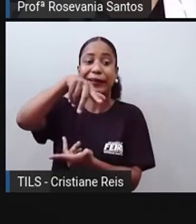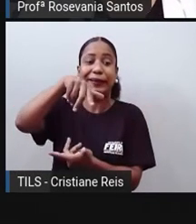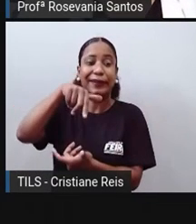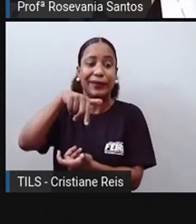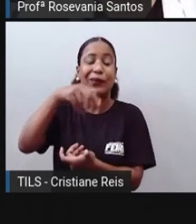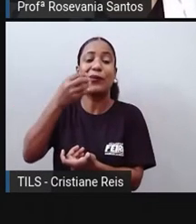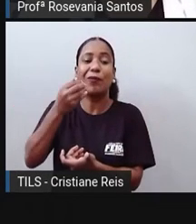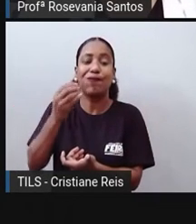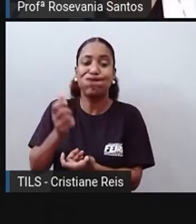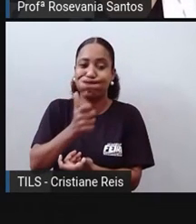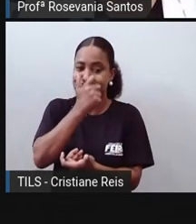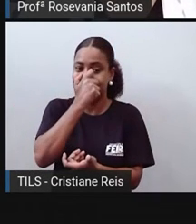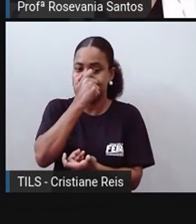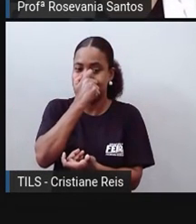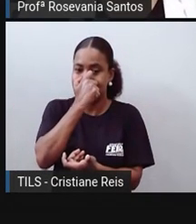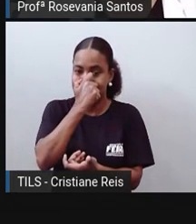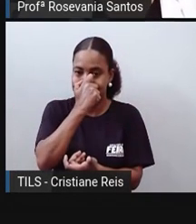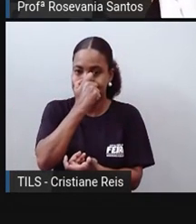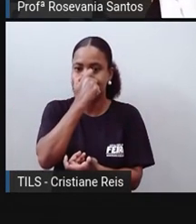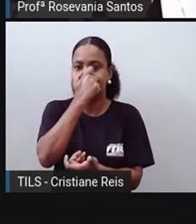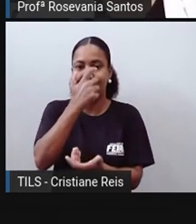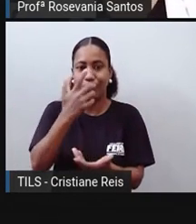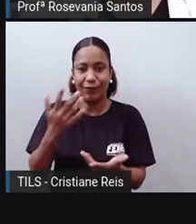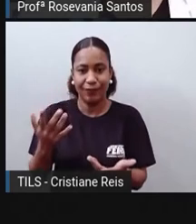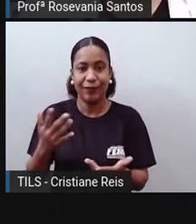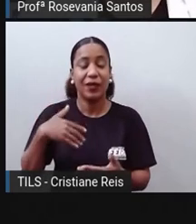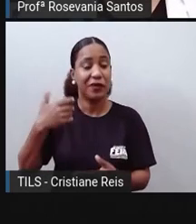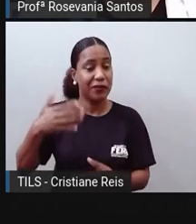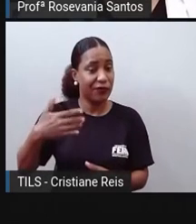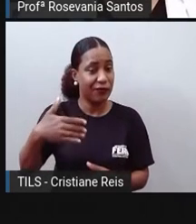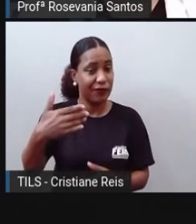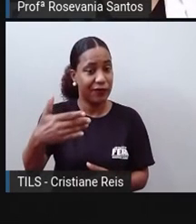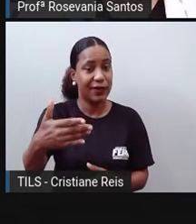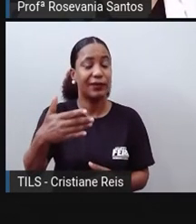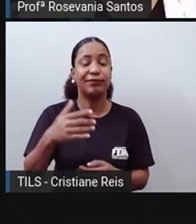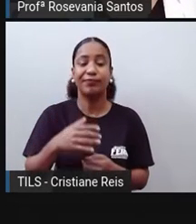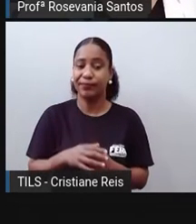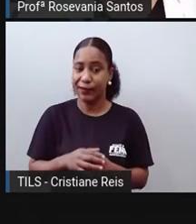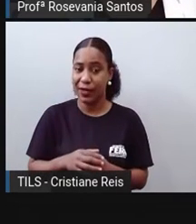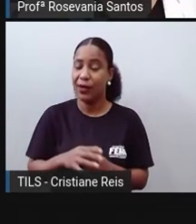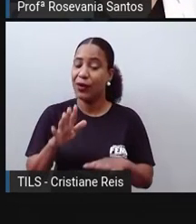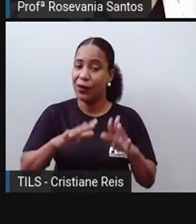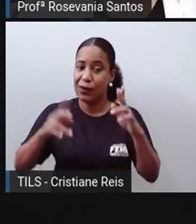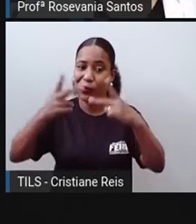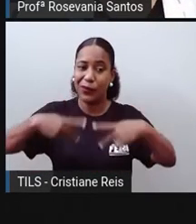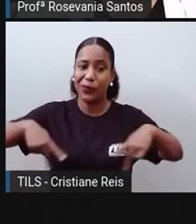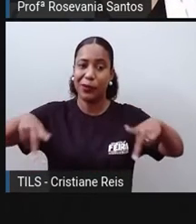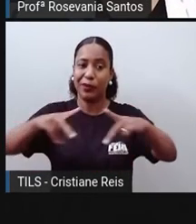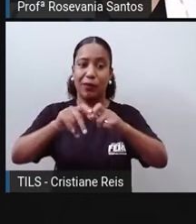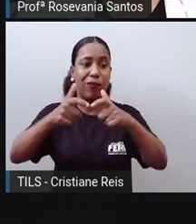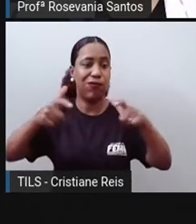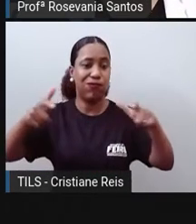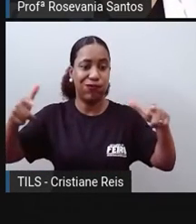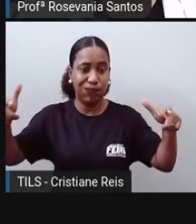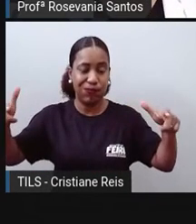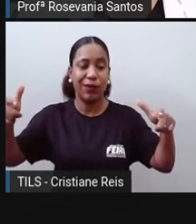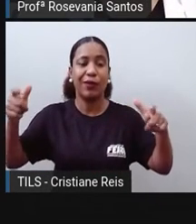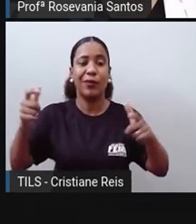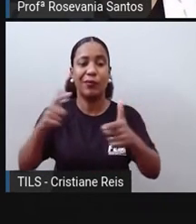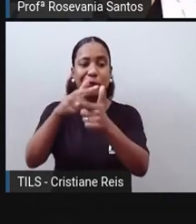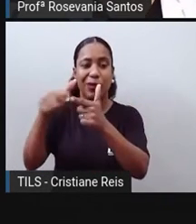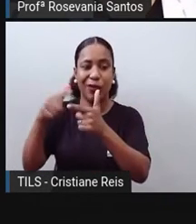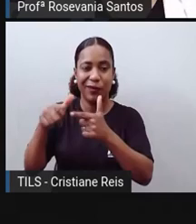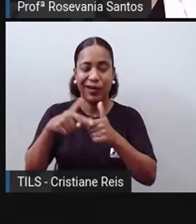deles, né, será encontrar uma fórmula para reverter e evitar novos danos ao meio ambiente, diminuir as